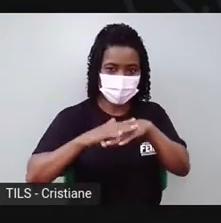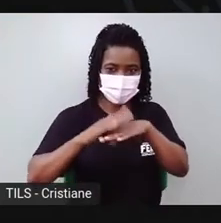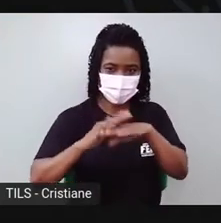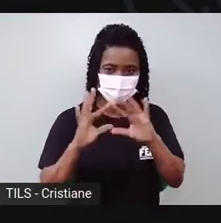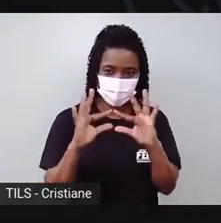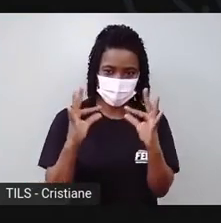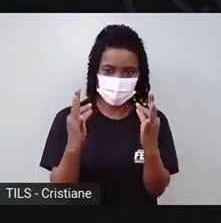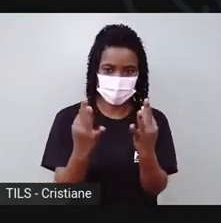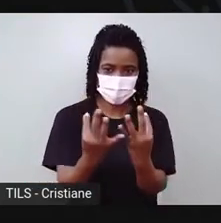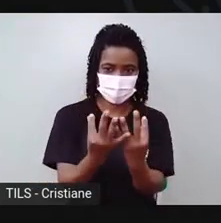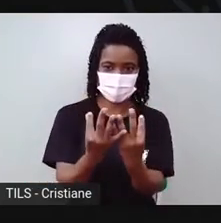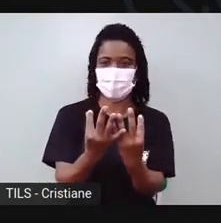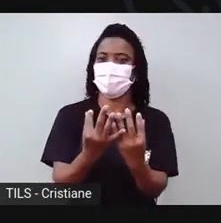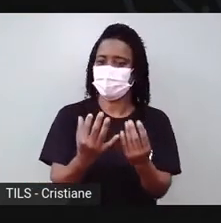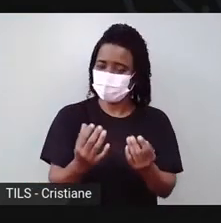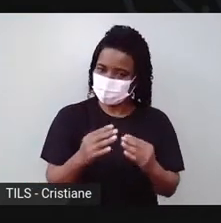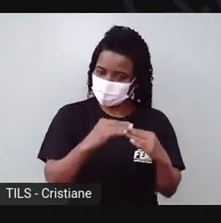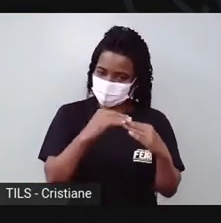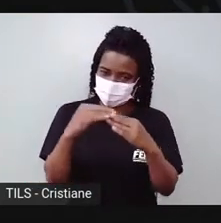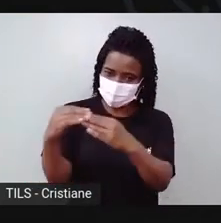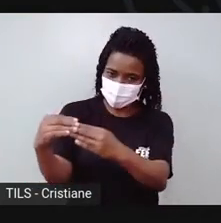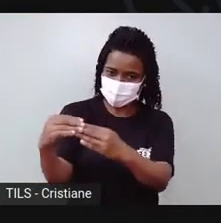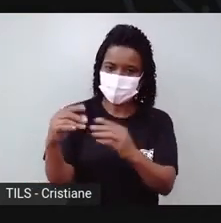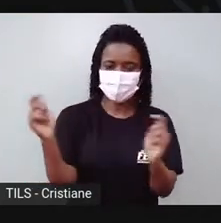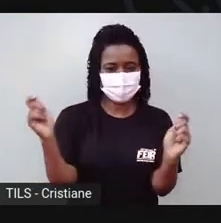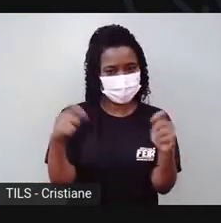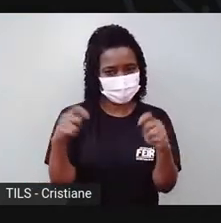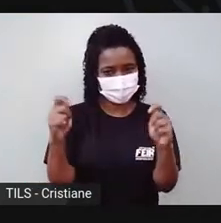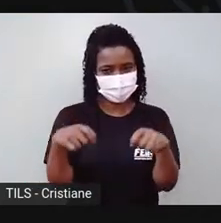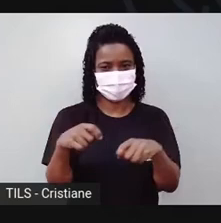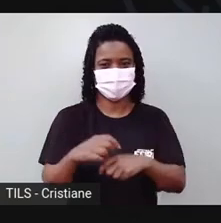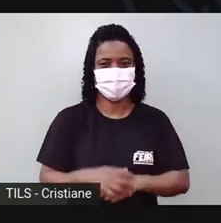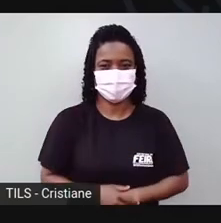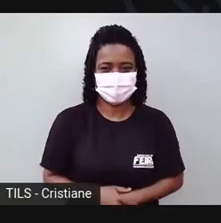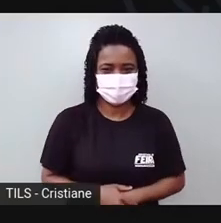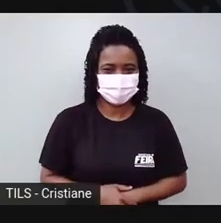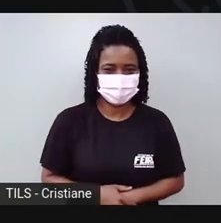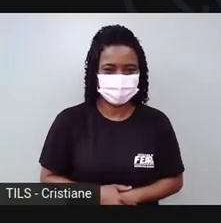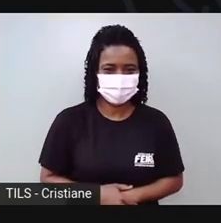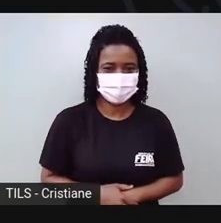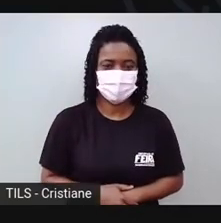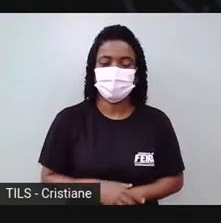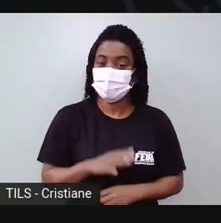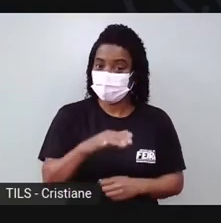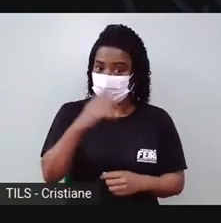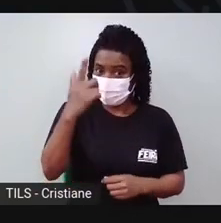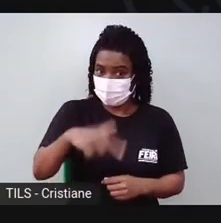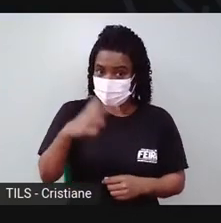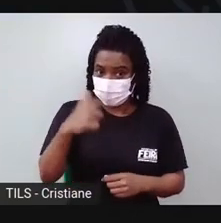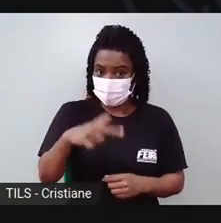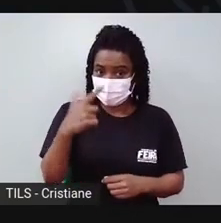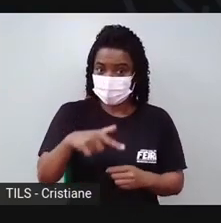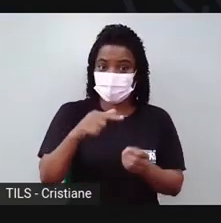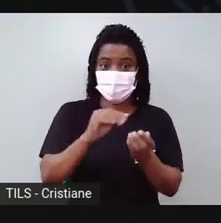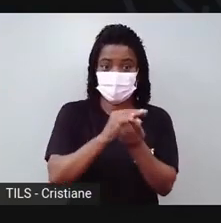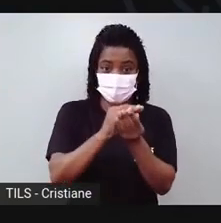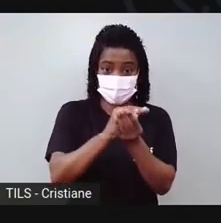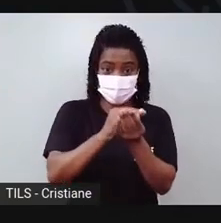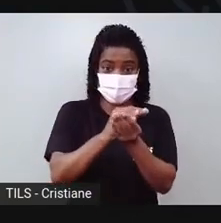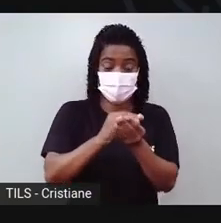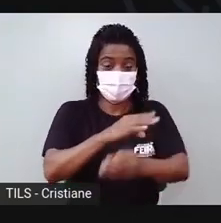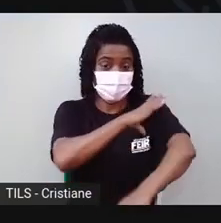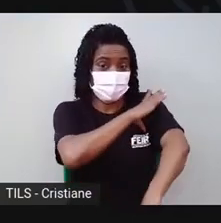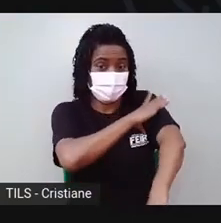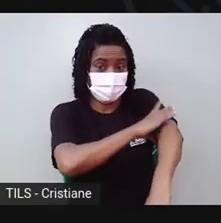argila. Essa eu vou ter que amassar mais um pouquinho porque faltou pra fazer a mãozinha.